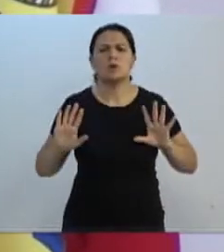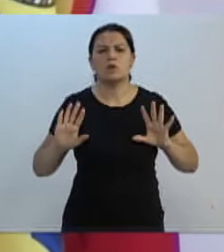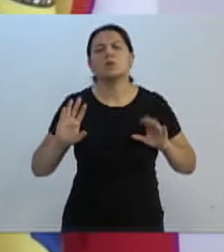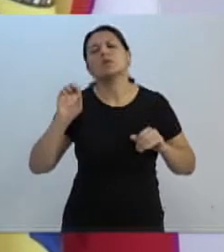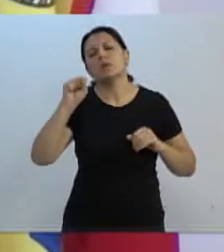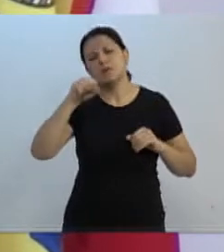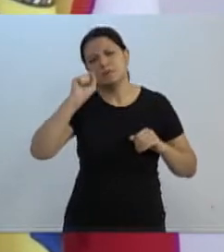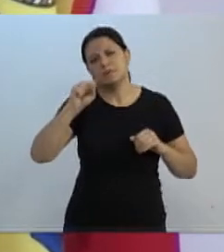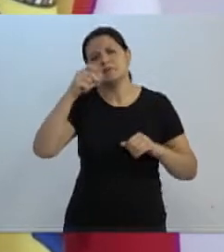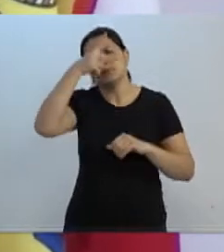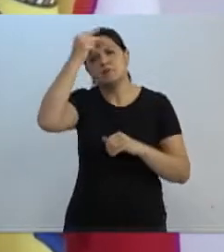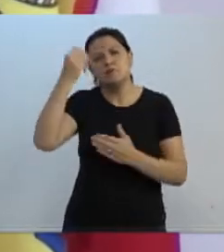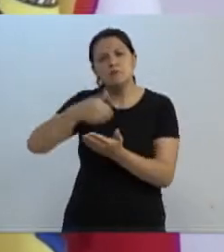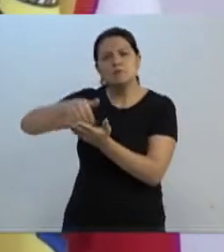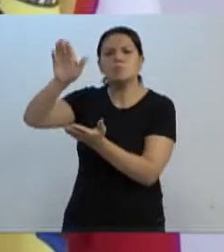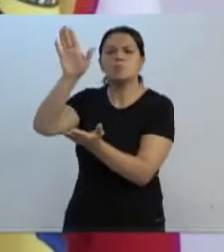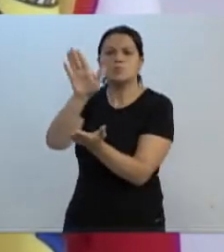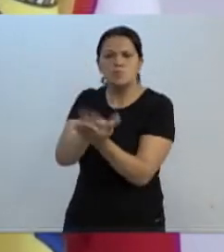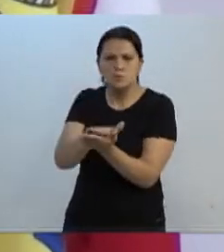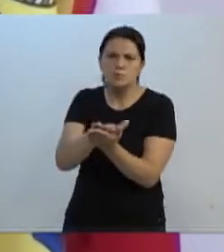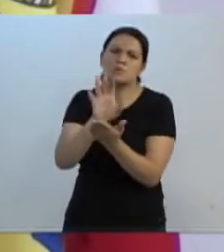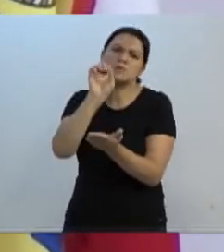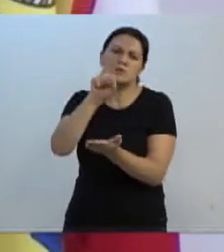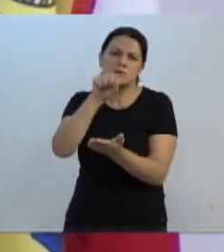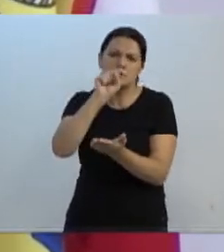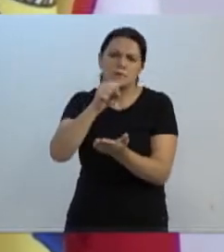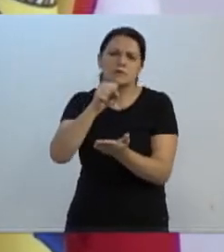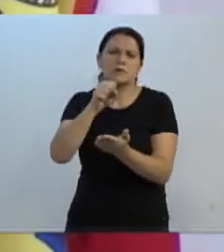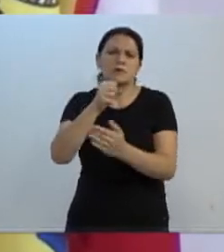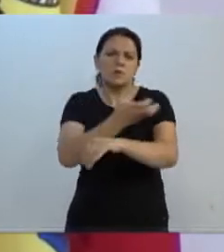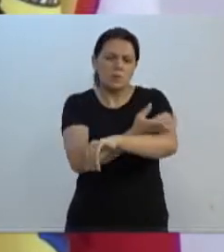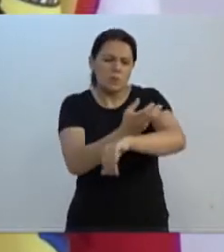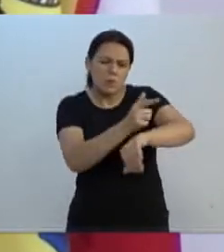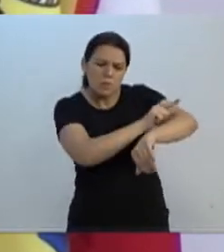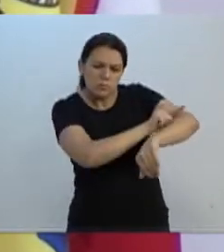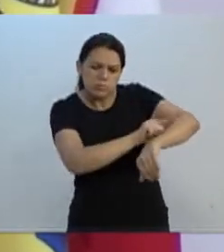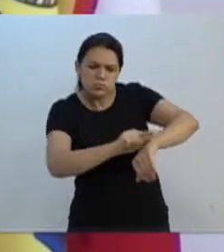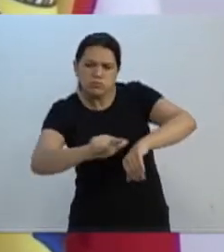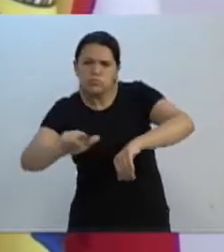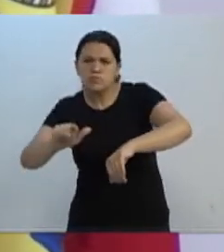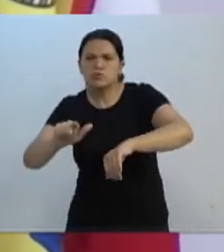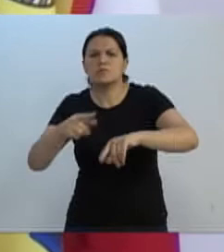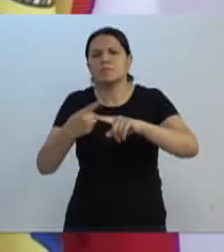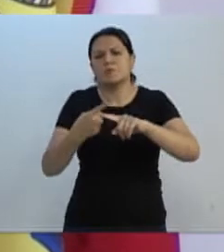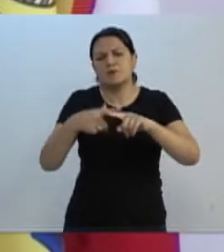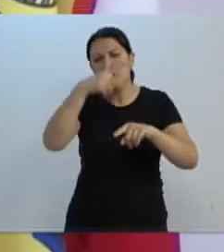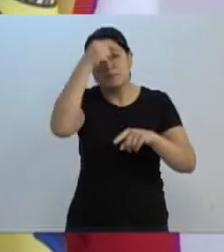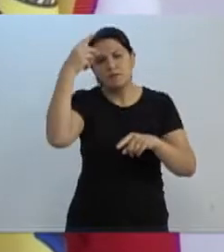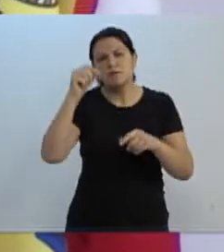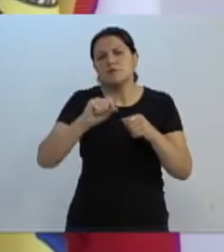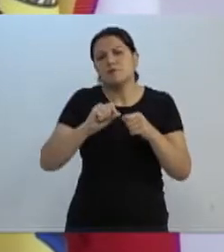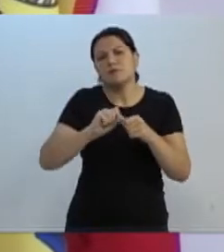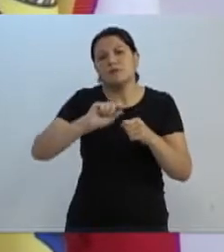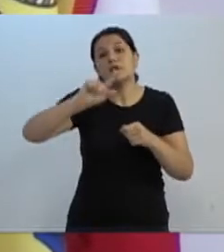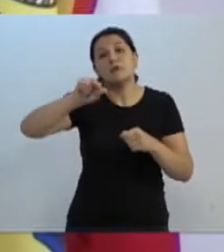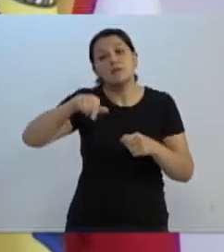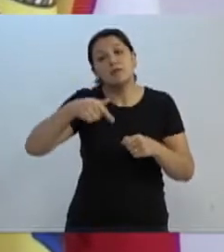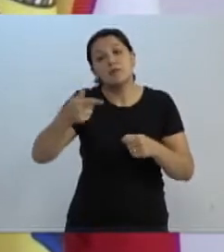se aplica a multa, ou daí, sim, faz a roçada, que foi até uma terma aqui que faria, a prefeitura faria a roçada, depois cobraria e jogaria